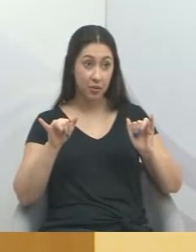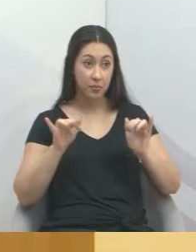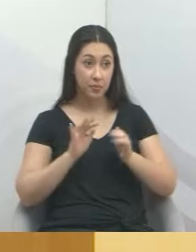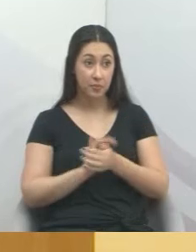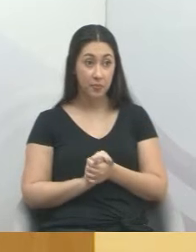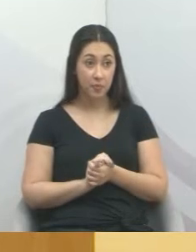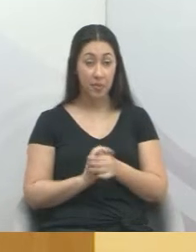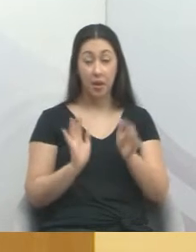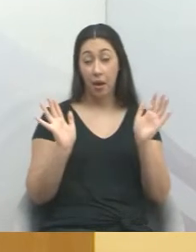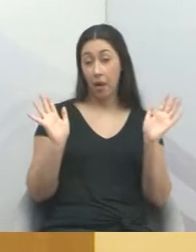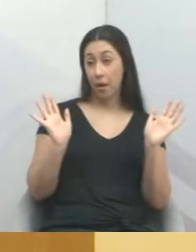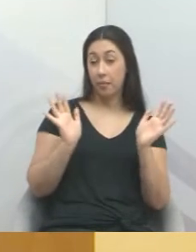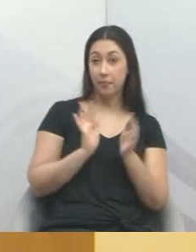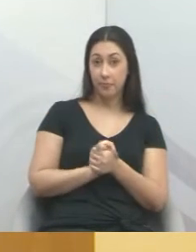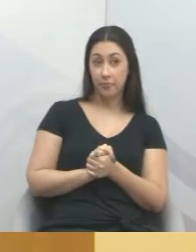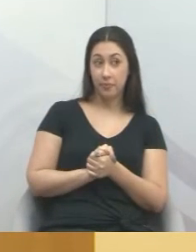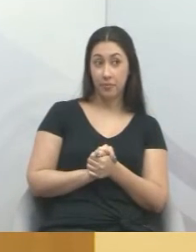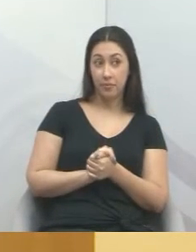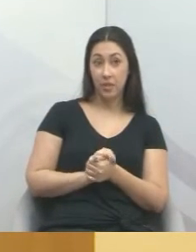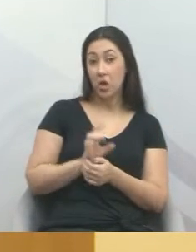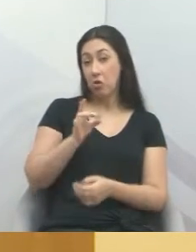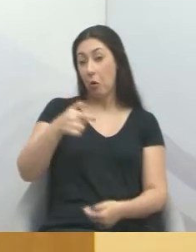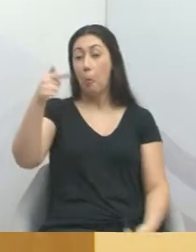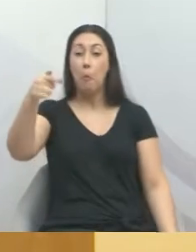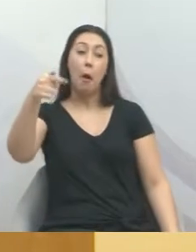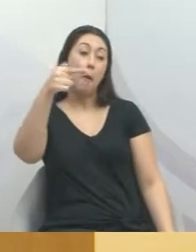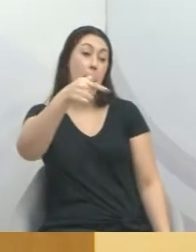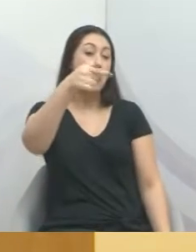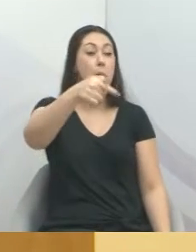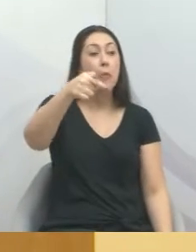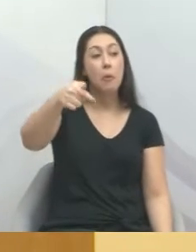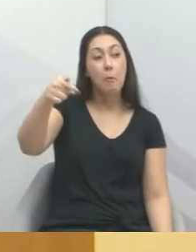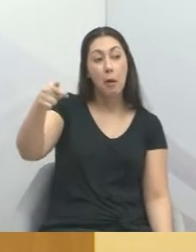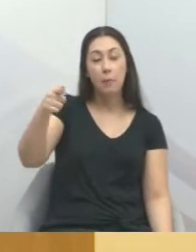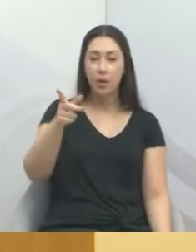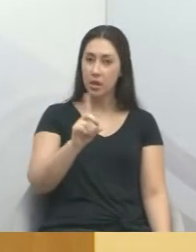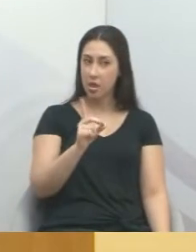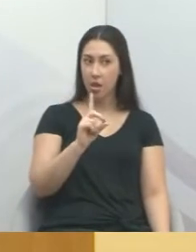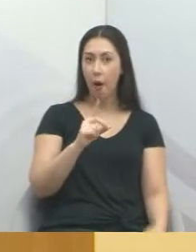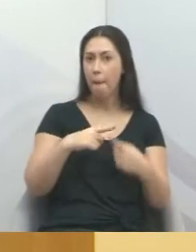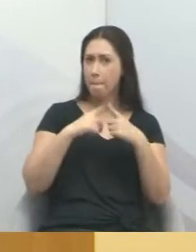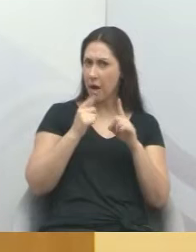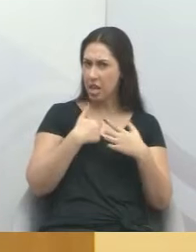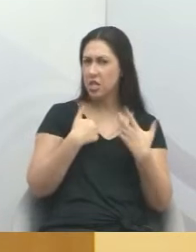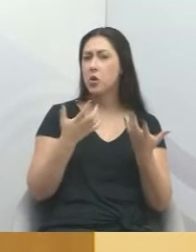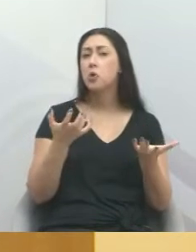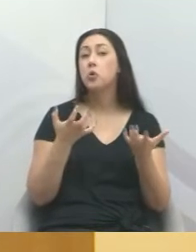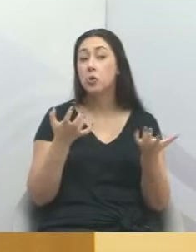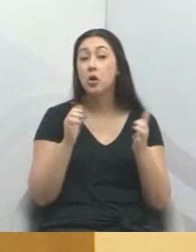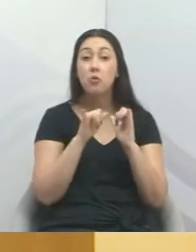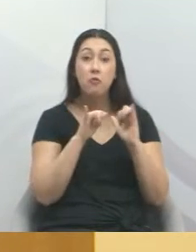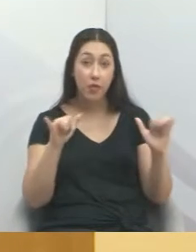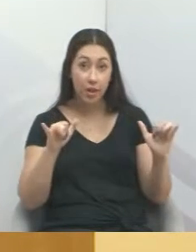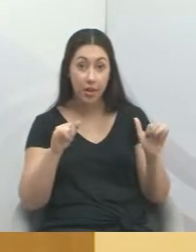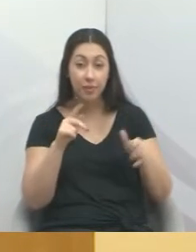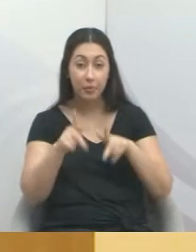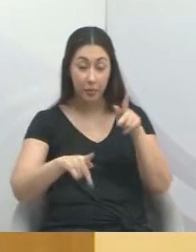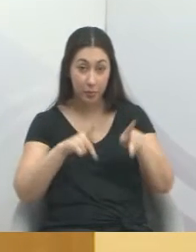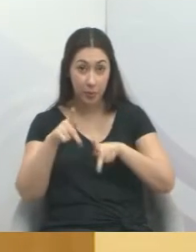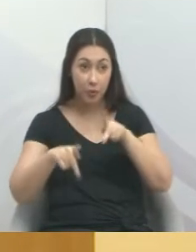Ah, mas não é só apontar o dedo. Mas quero dizer para a população,